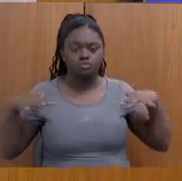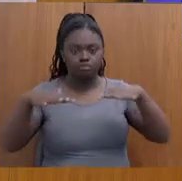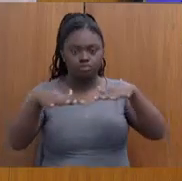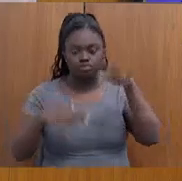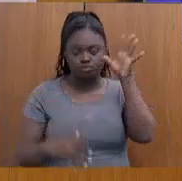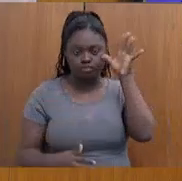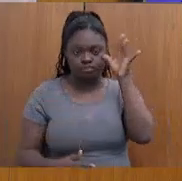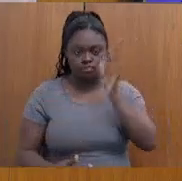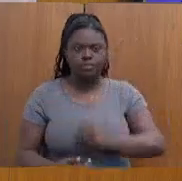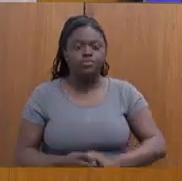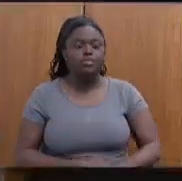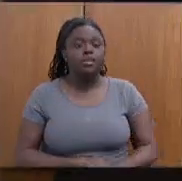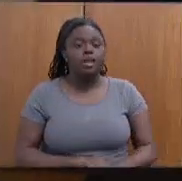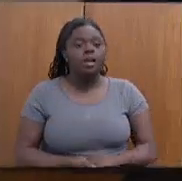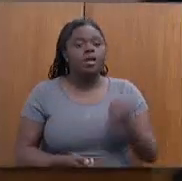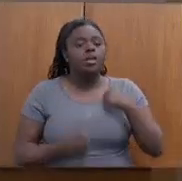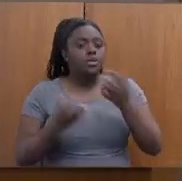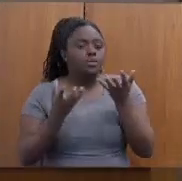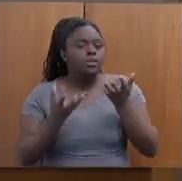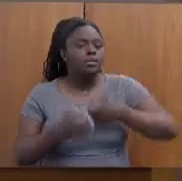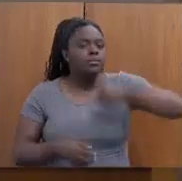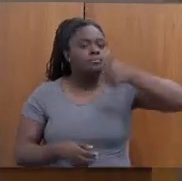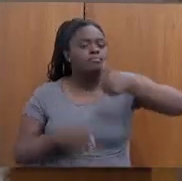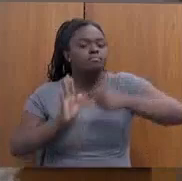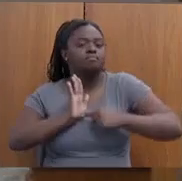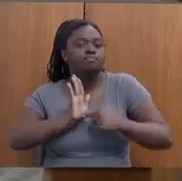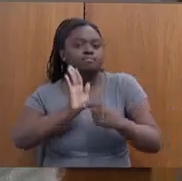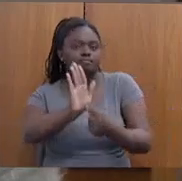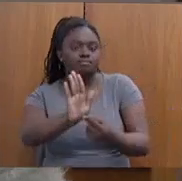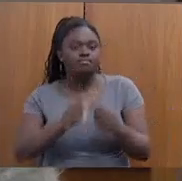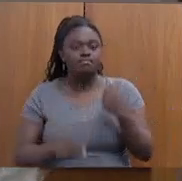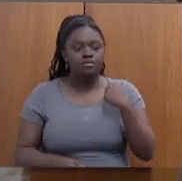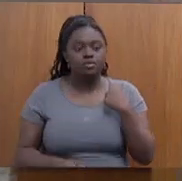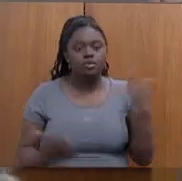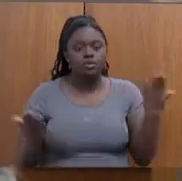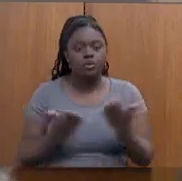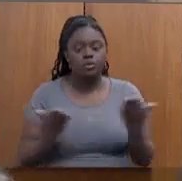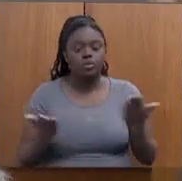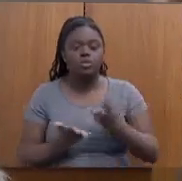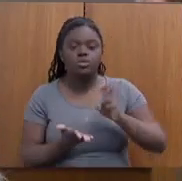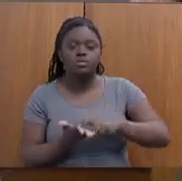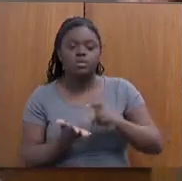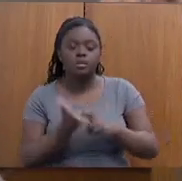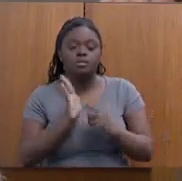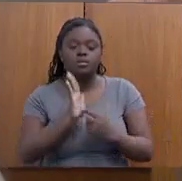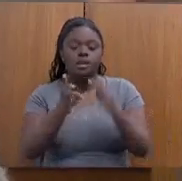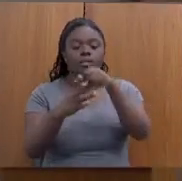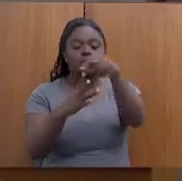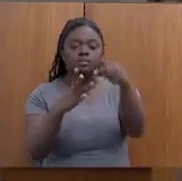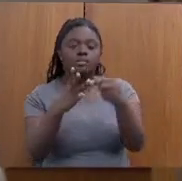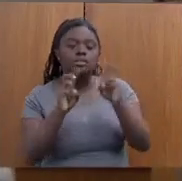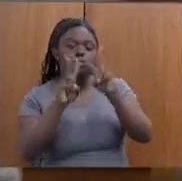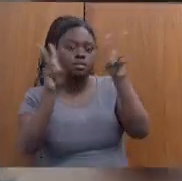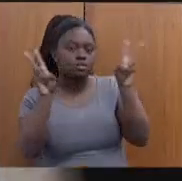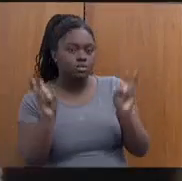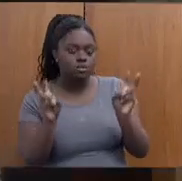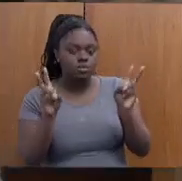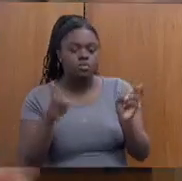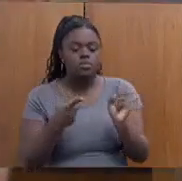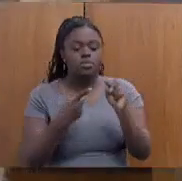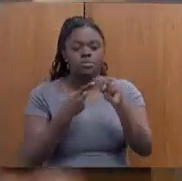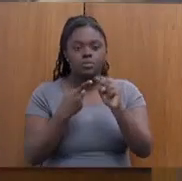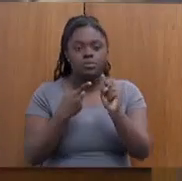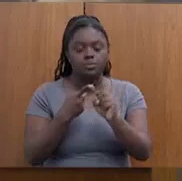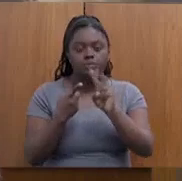Eu gostaria de fazer uma apresentação que, na parte da manhã, nós vamos apresentar três assuntos, que são o